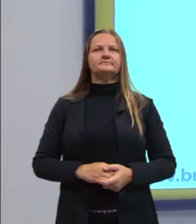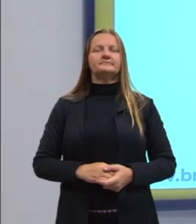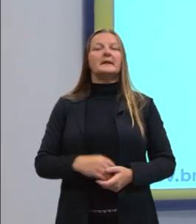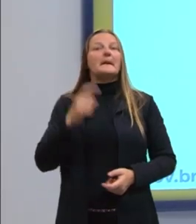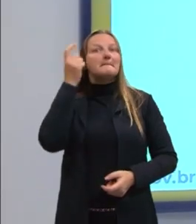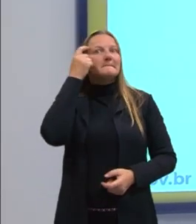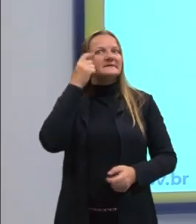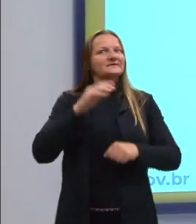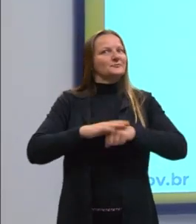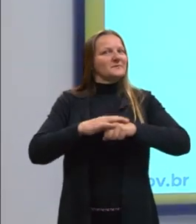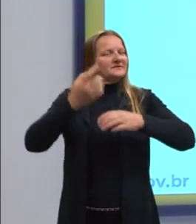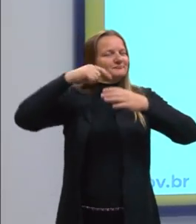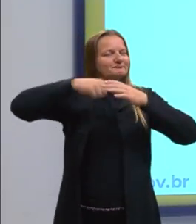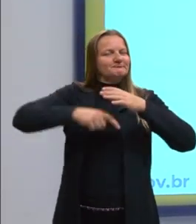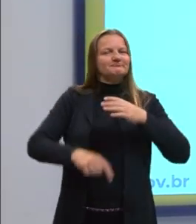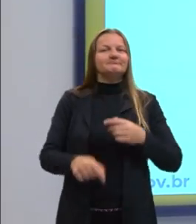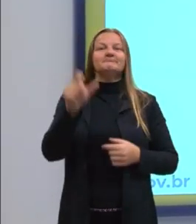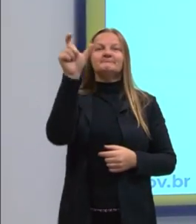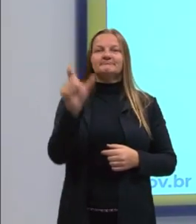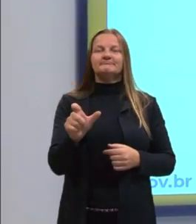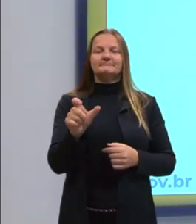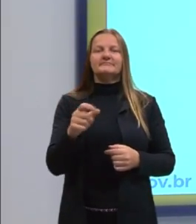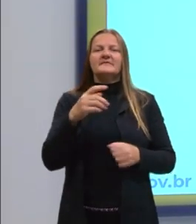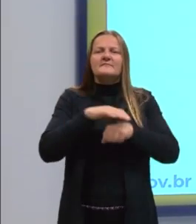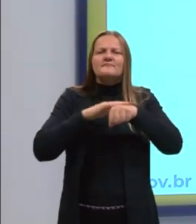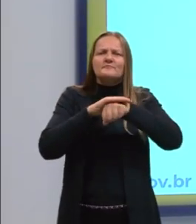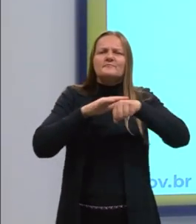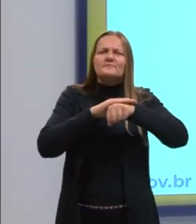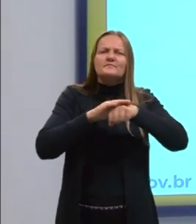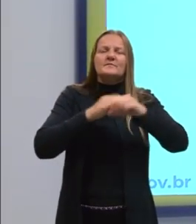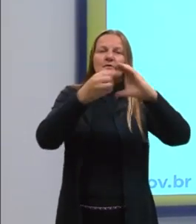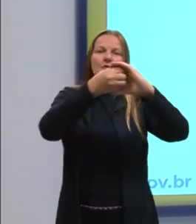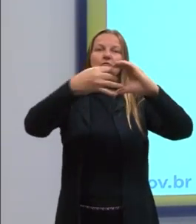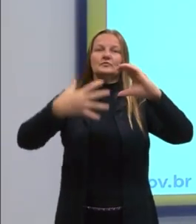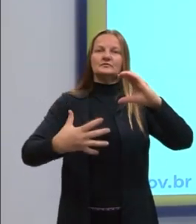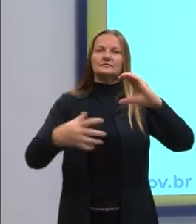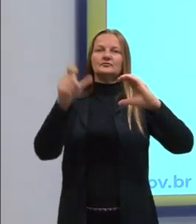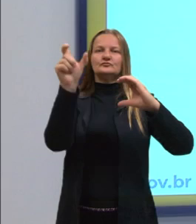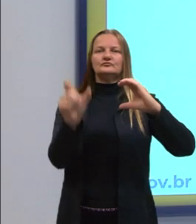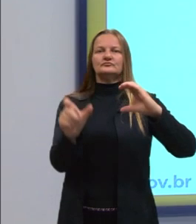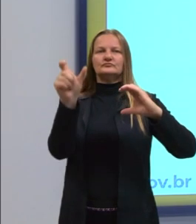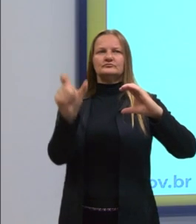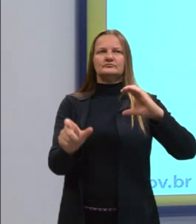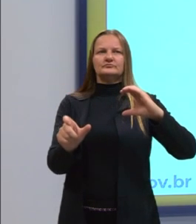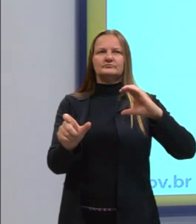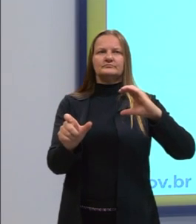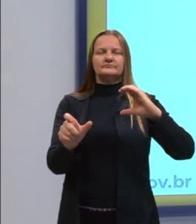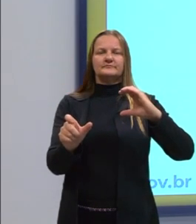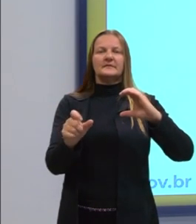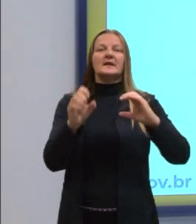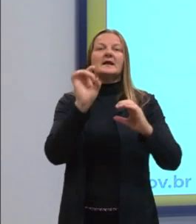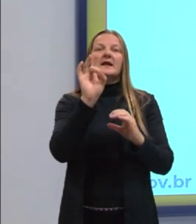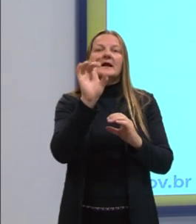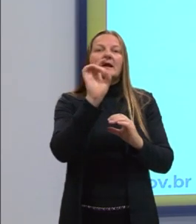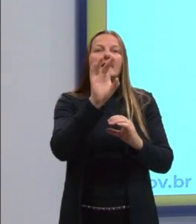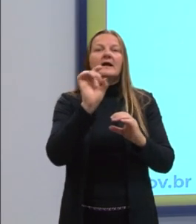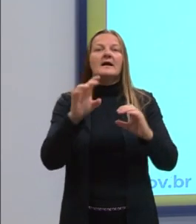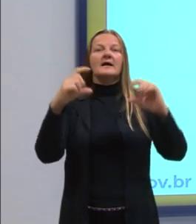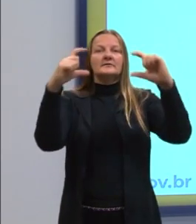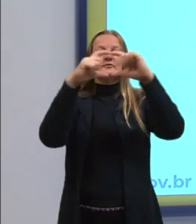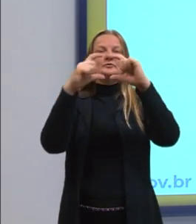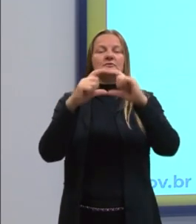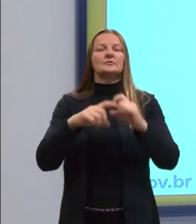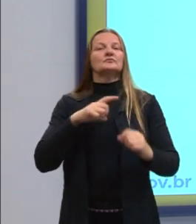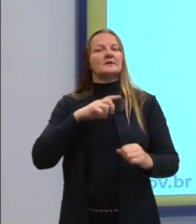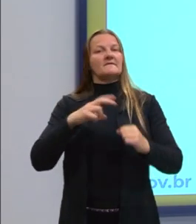Pensando mais uma coisa. Quando a gente fala em classificação de sujeito, cada oração é composta por um